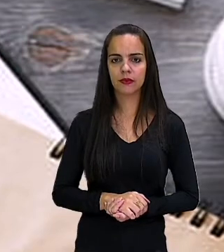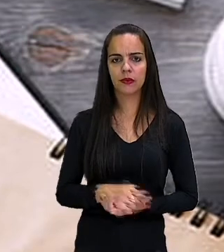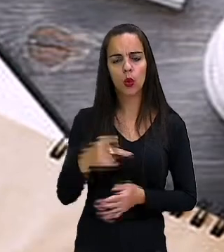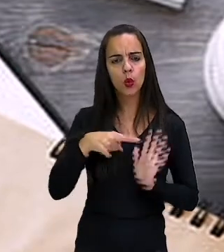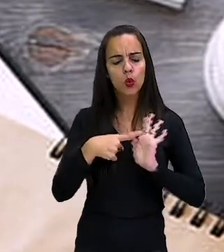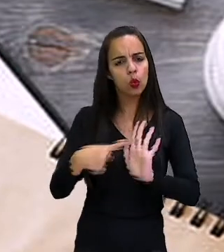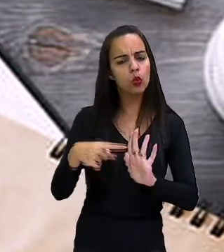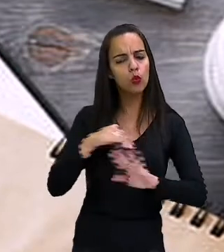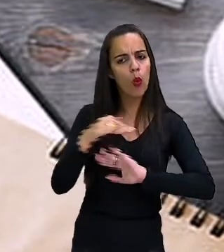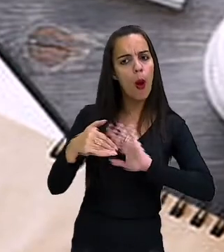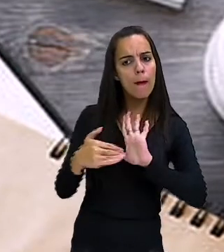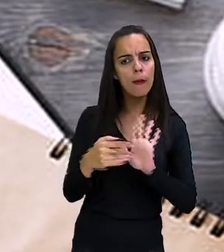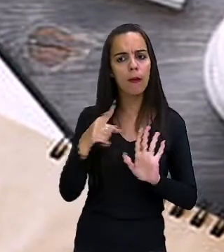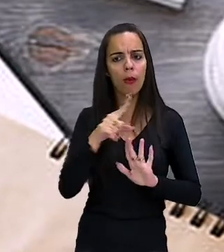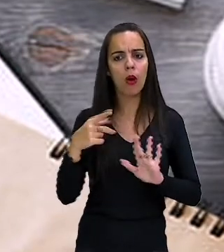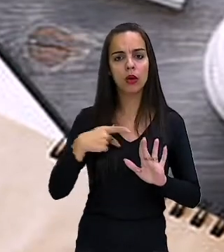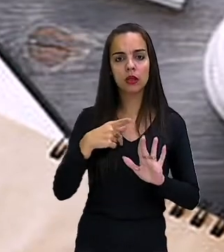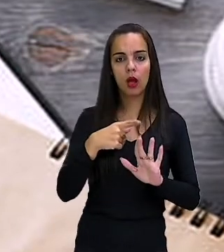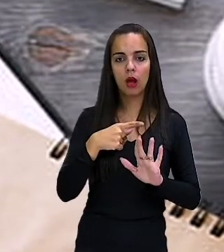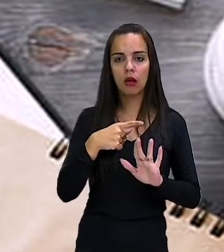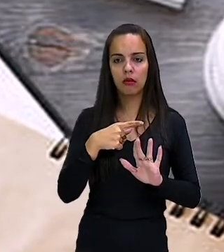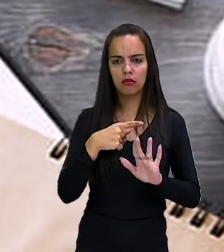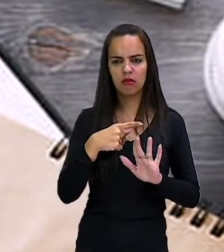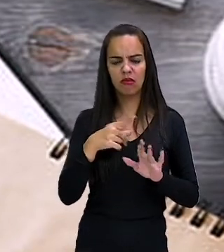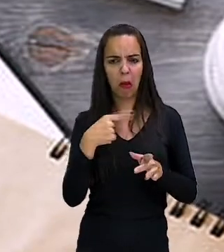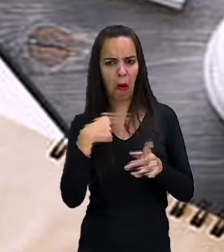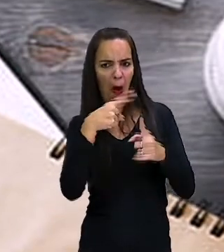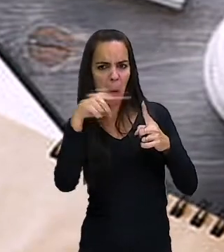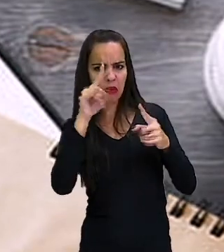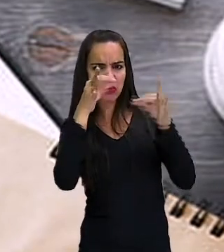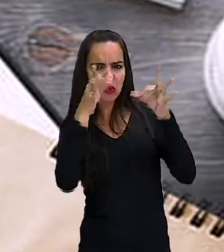a gente acredita nela. Será?